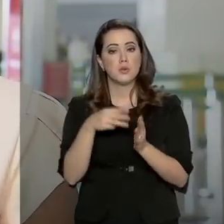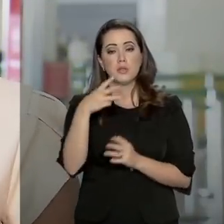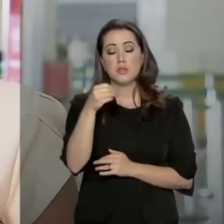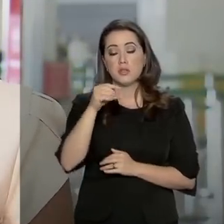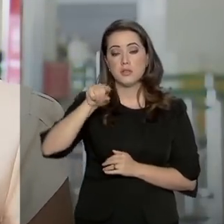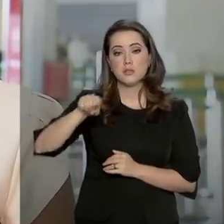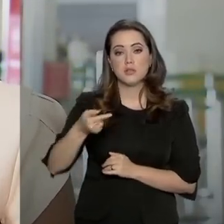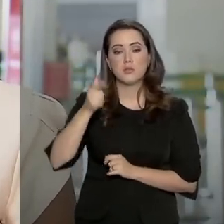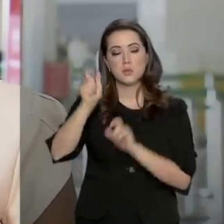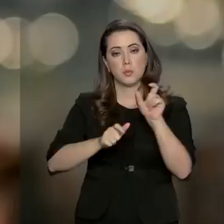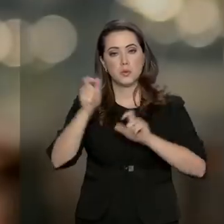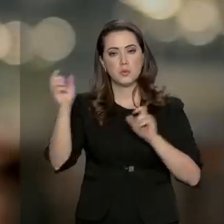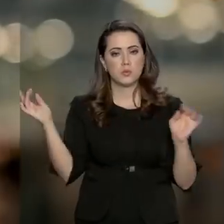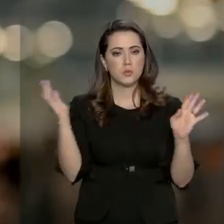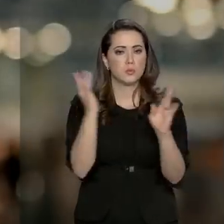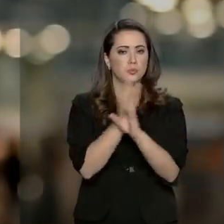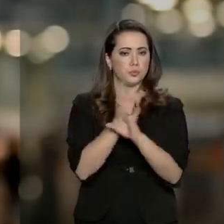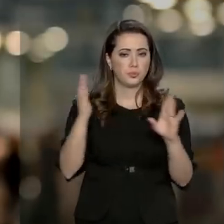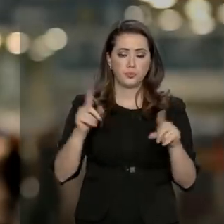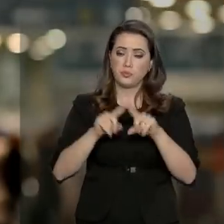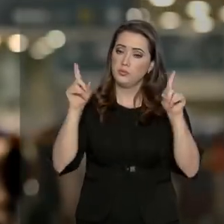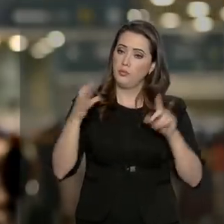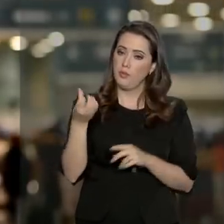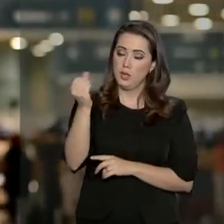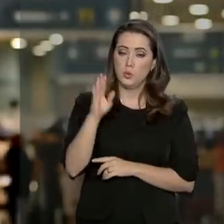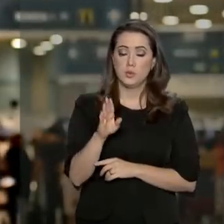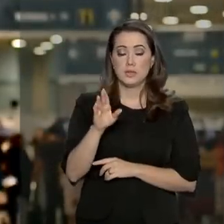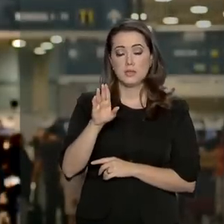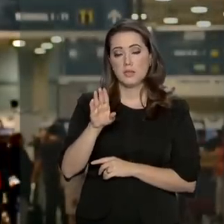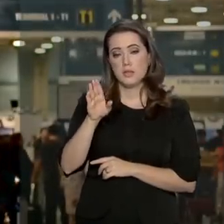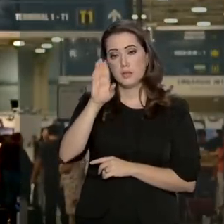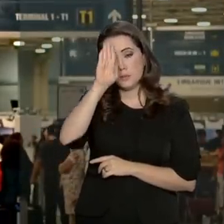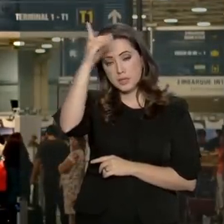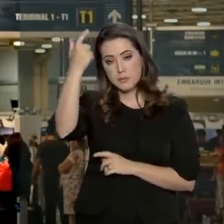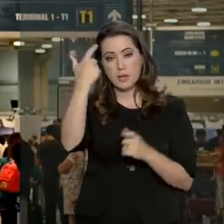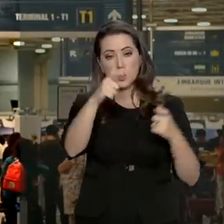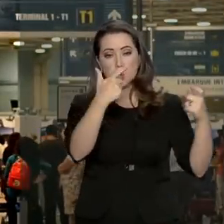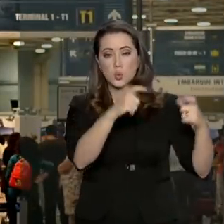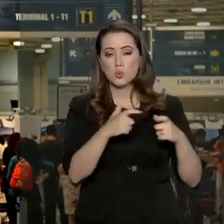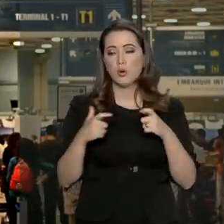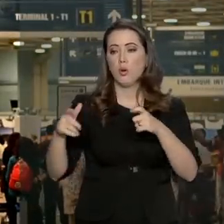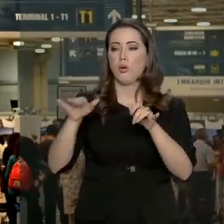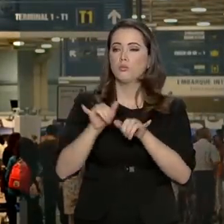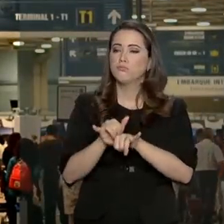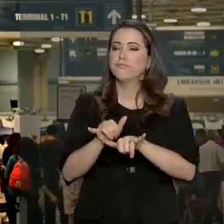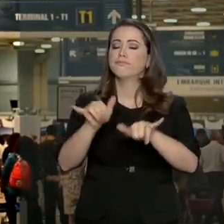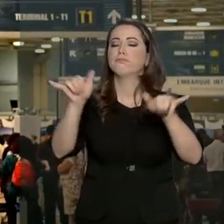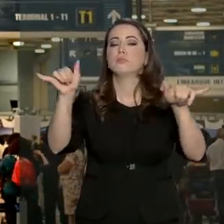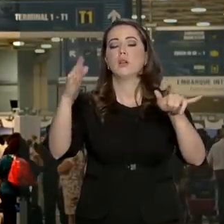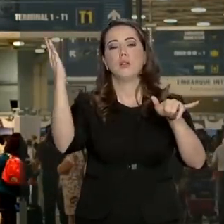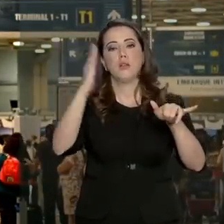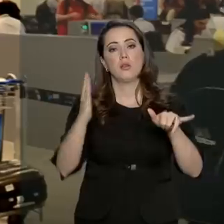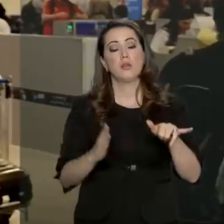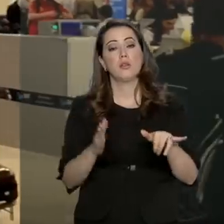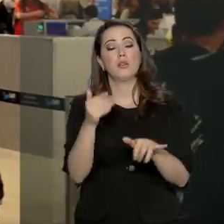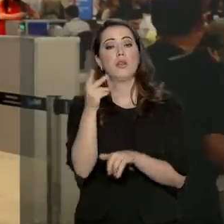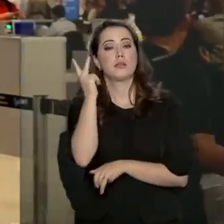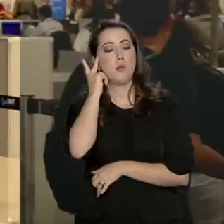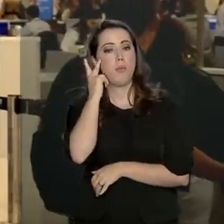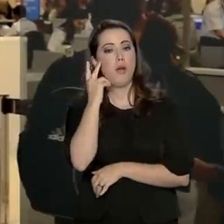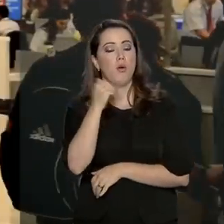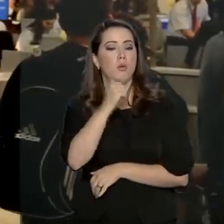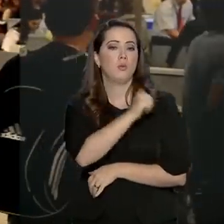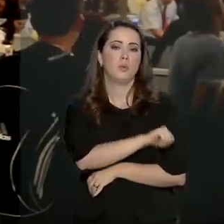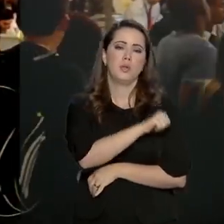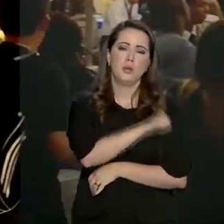mil passageiros. Já nos seis principais aeroportos do país neste período, que são Galeão, Santos